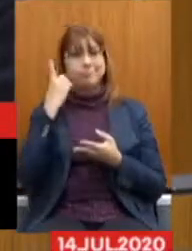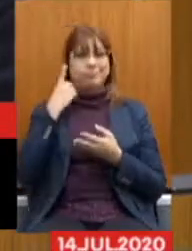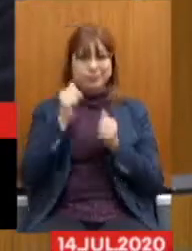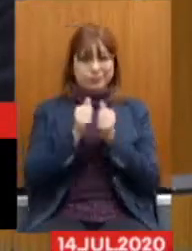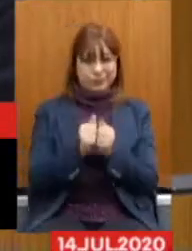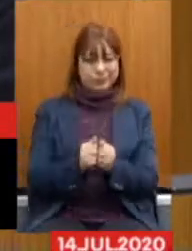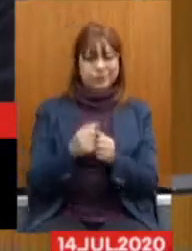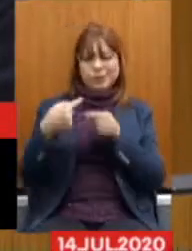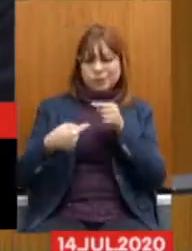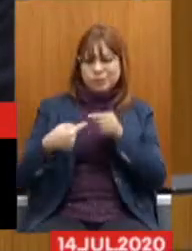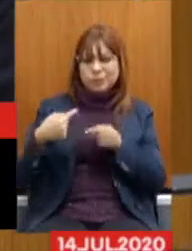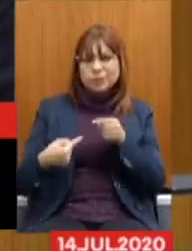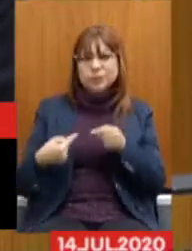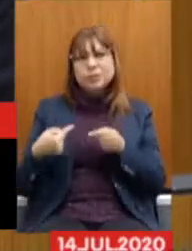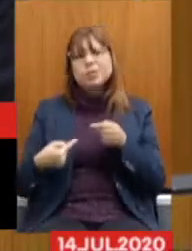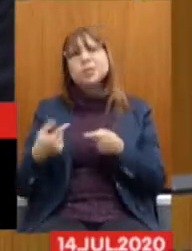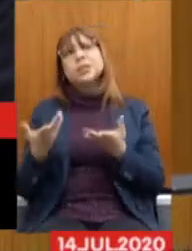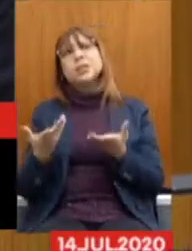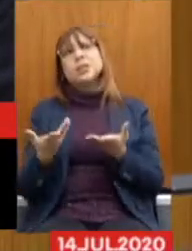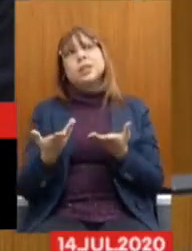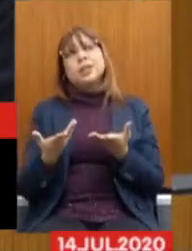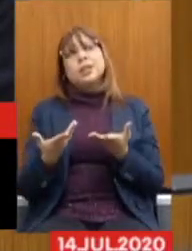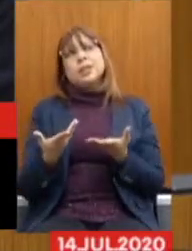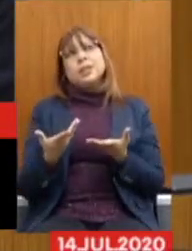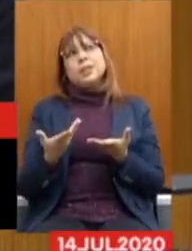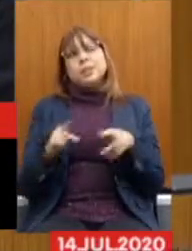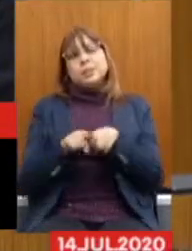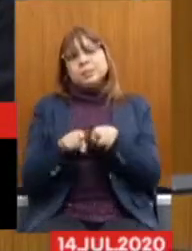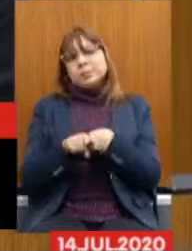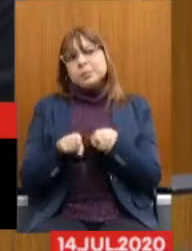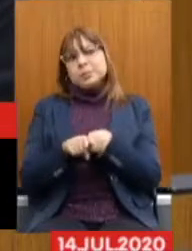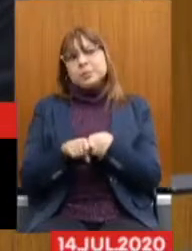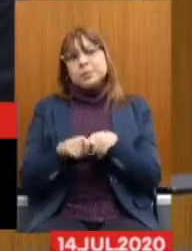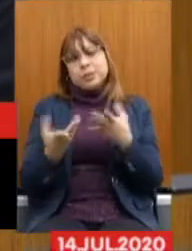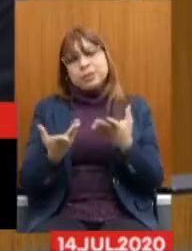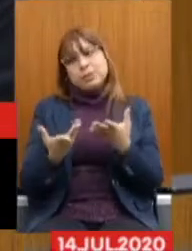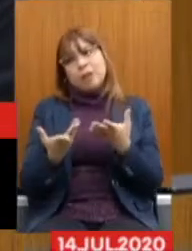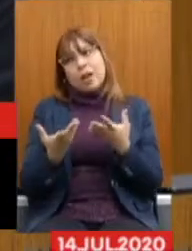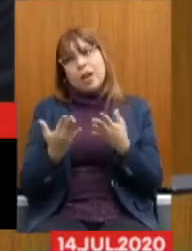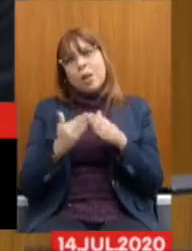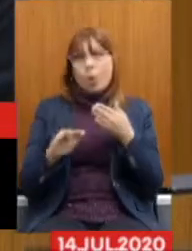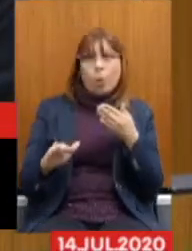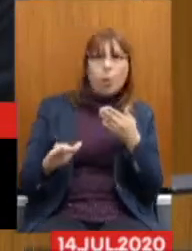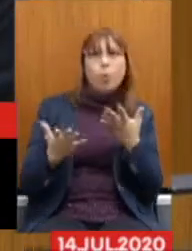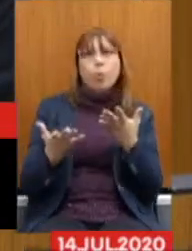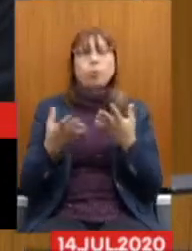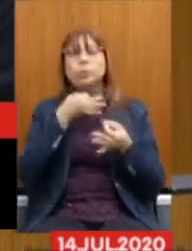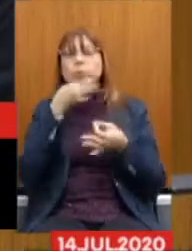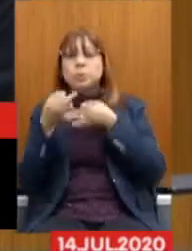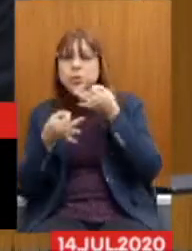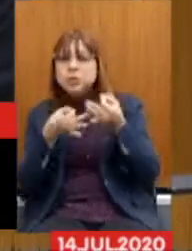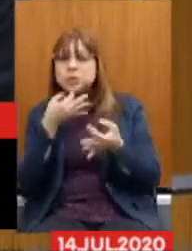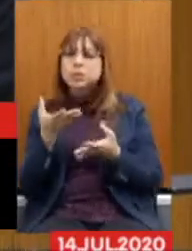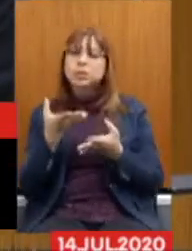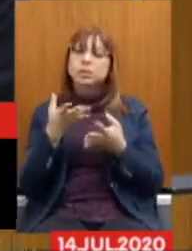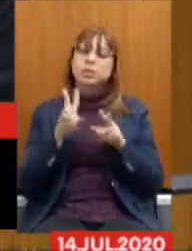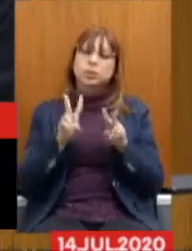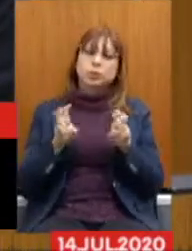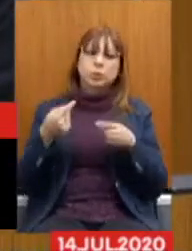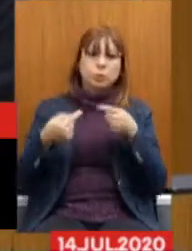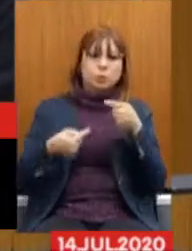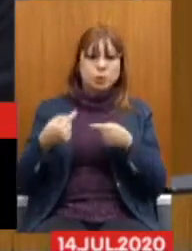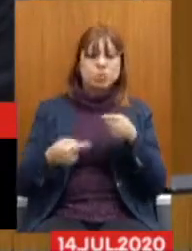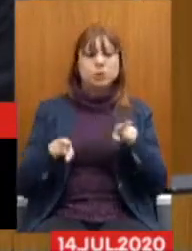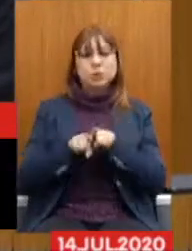debatendo as questões, fazendo o contraponto aos argumentos de ordem política e